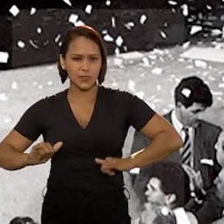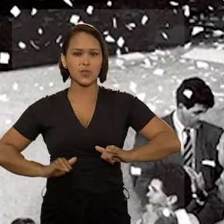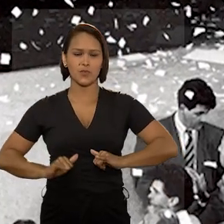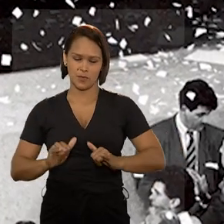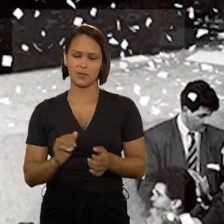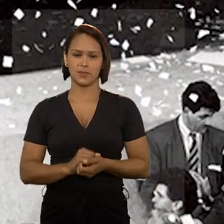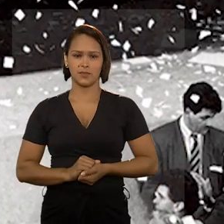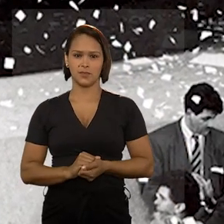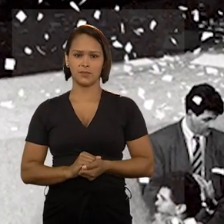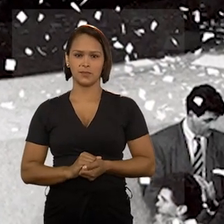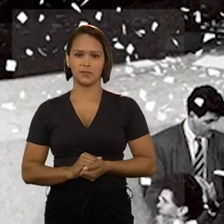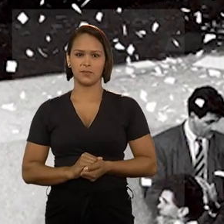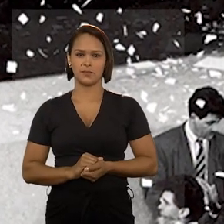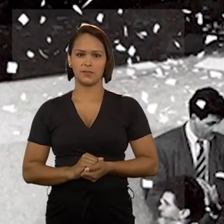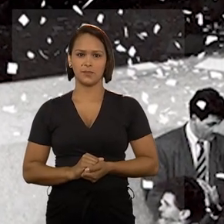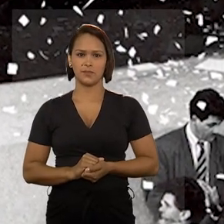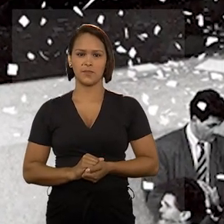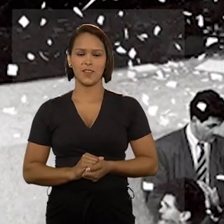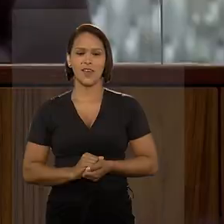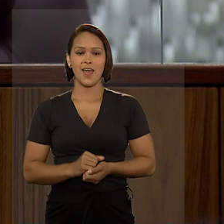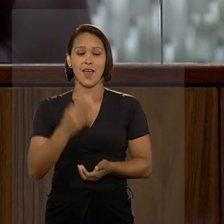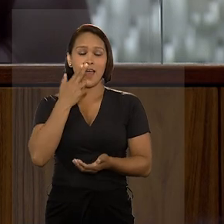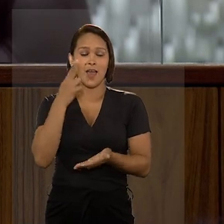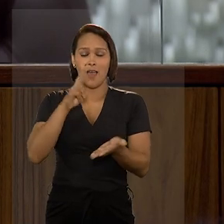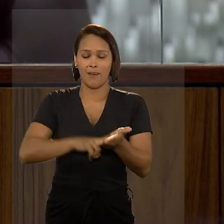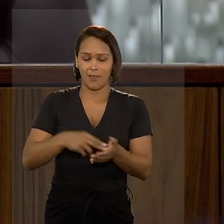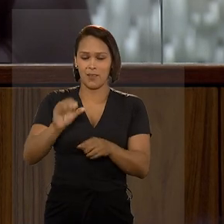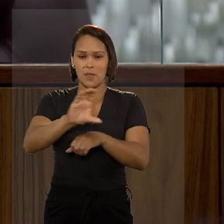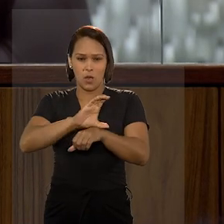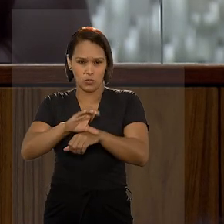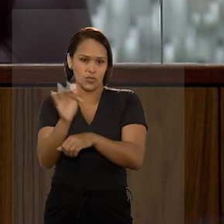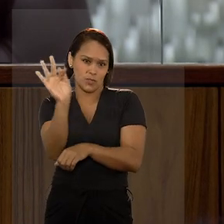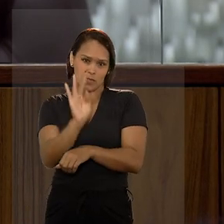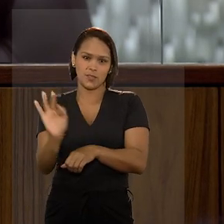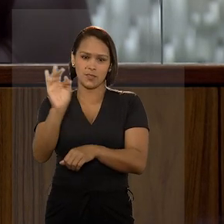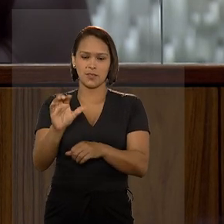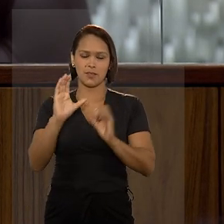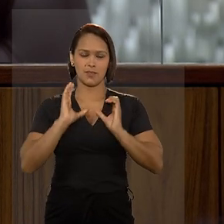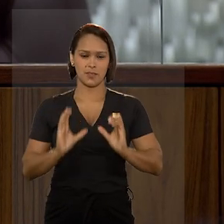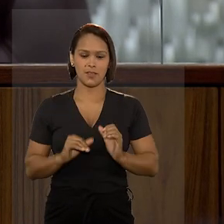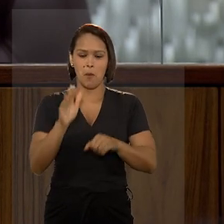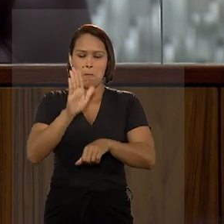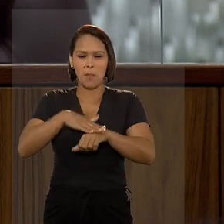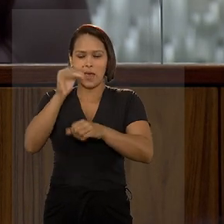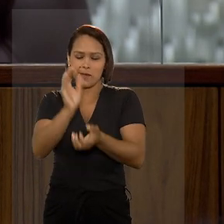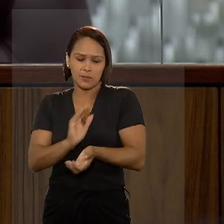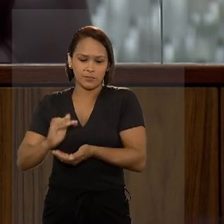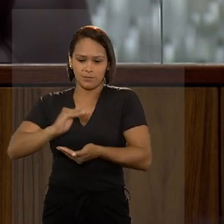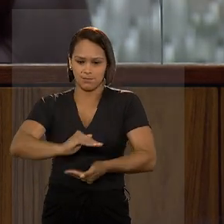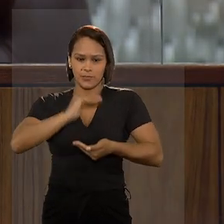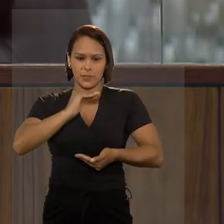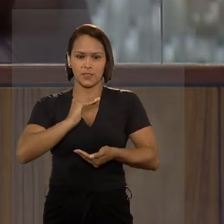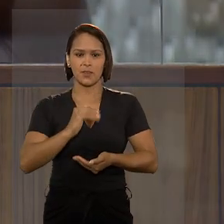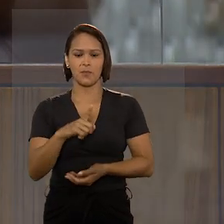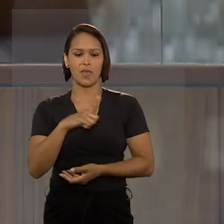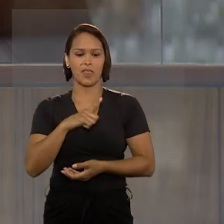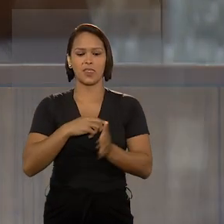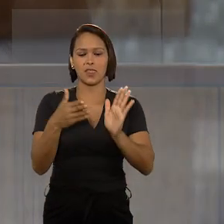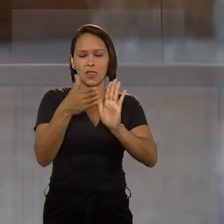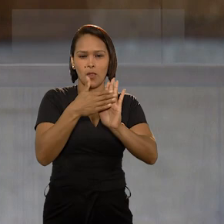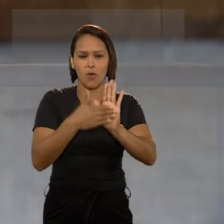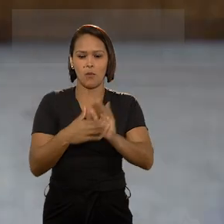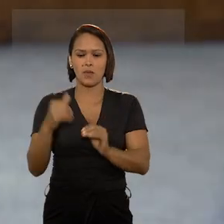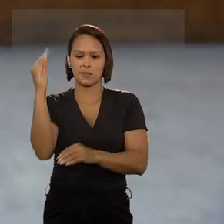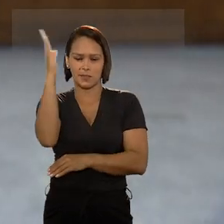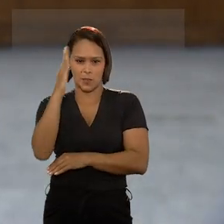otorgada por uma junta militar. A Carta Magna, ou Constituição Cidadã, é o maior conjunto de normas que